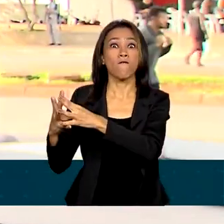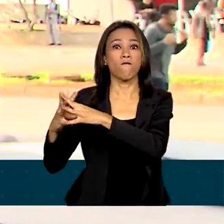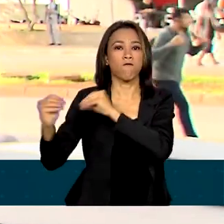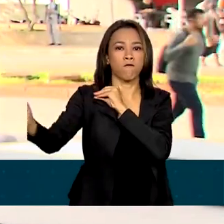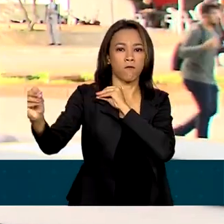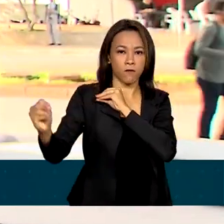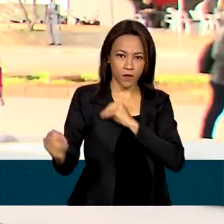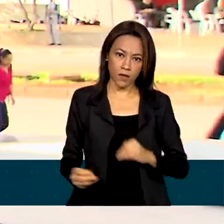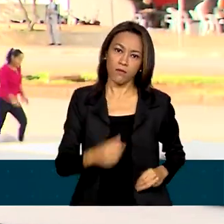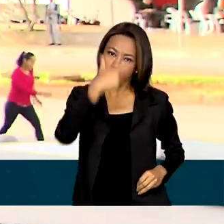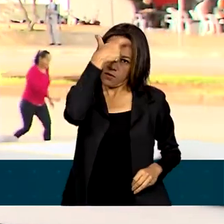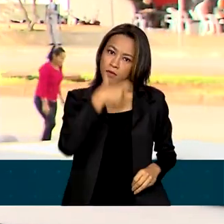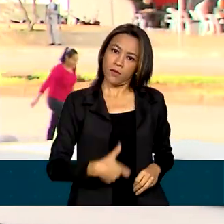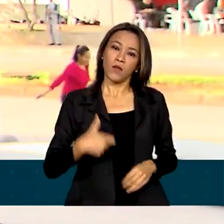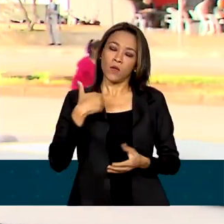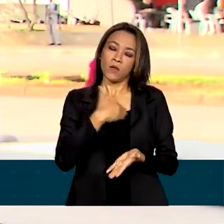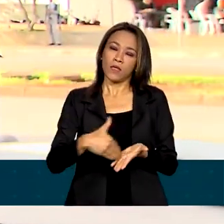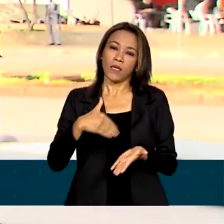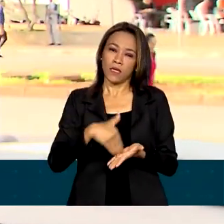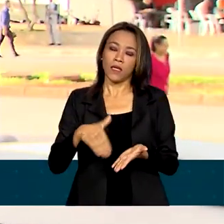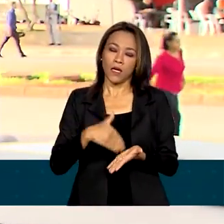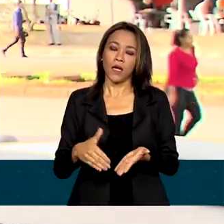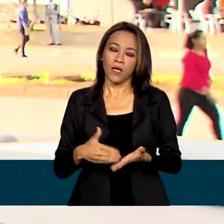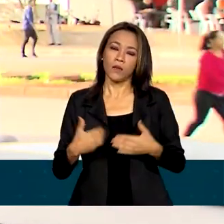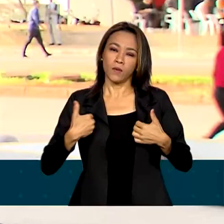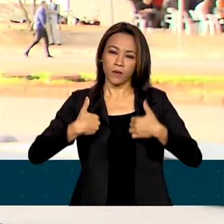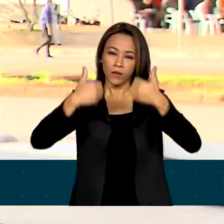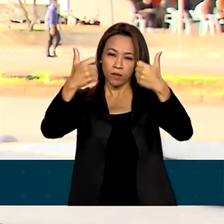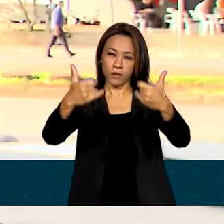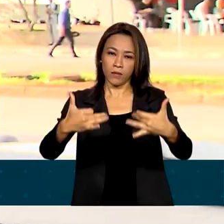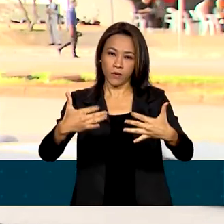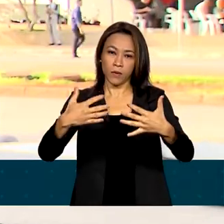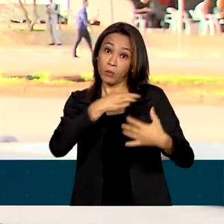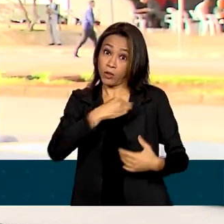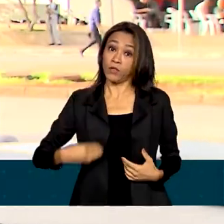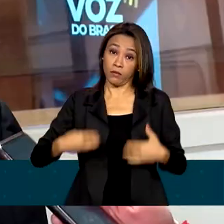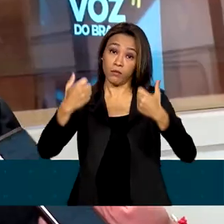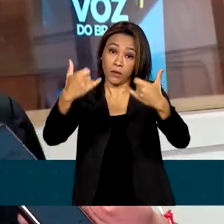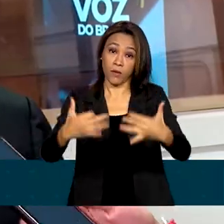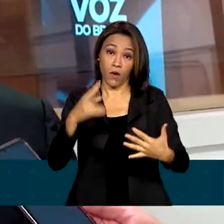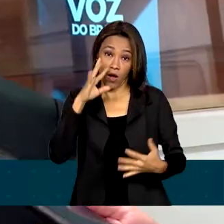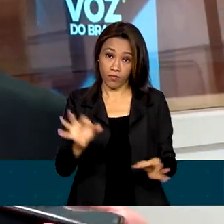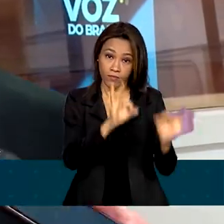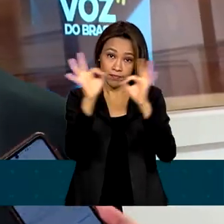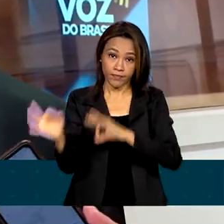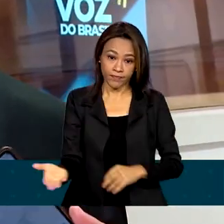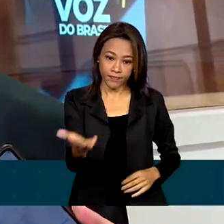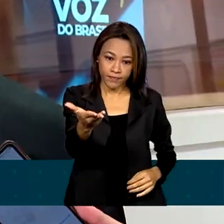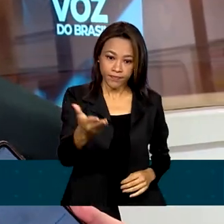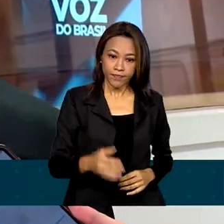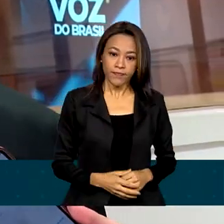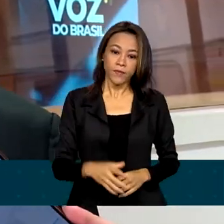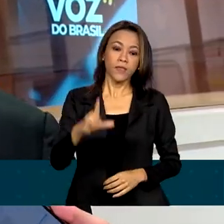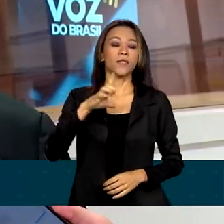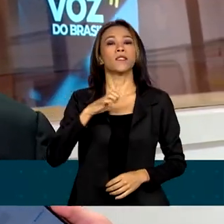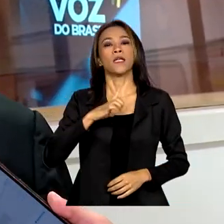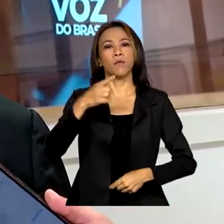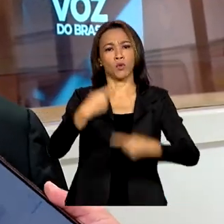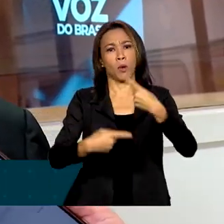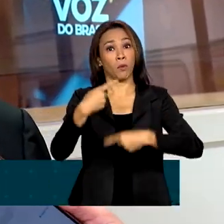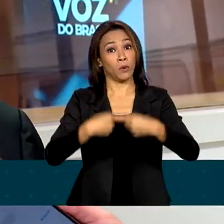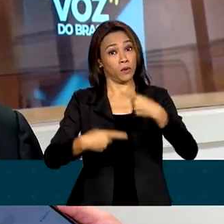isso com exclusividade para os canais da empresa Brasil de Comunicação. Vamos assistir. Nós temos uma política preventiva